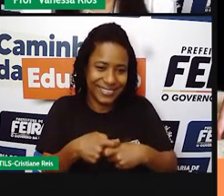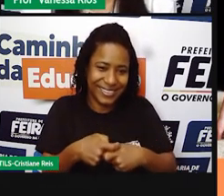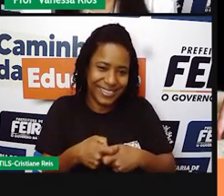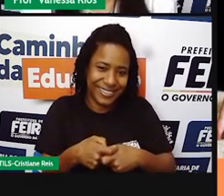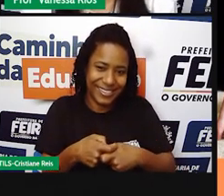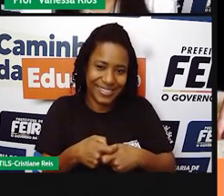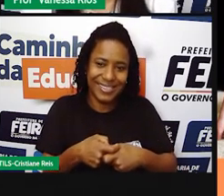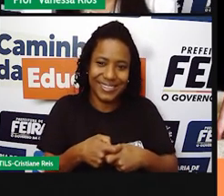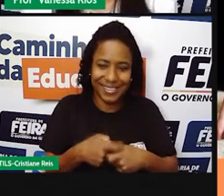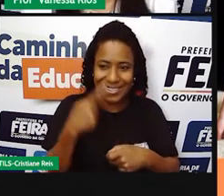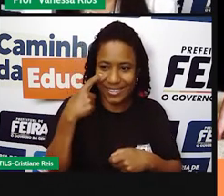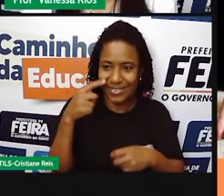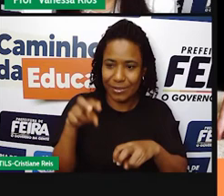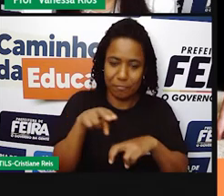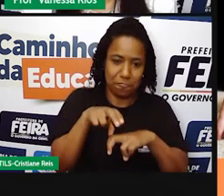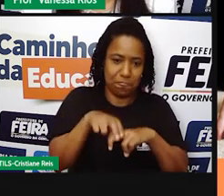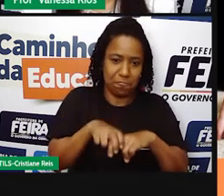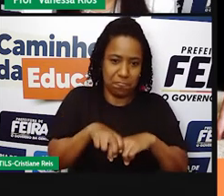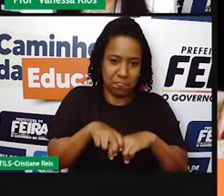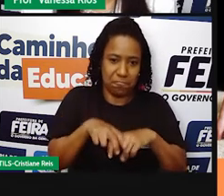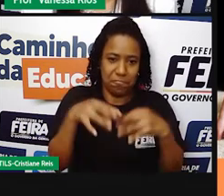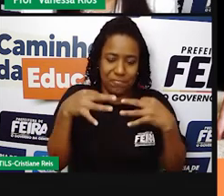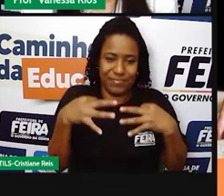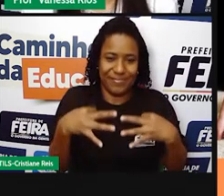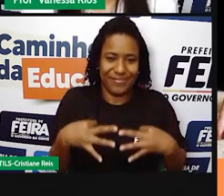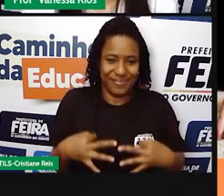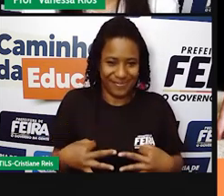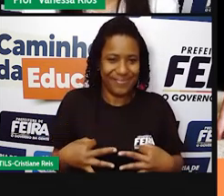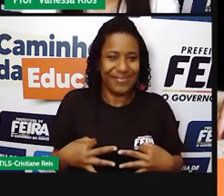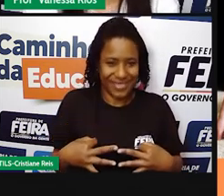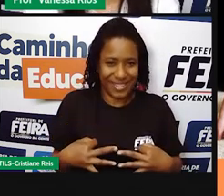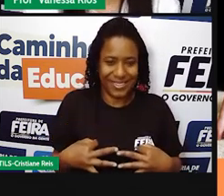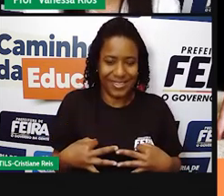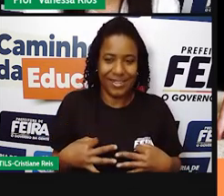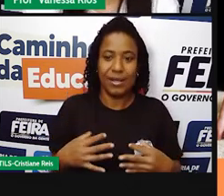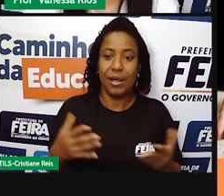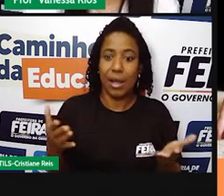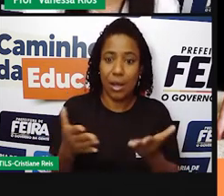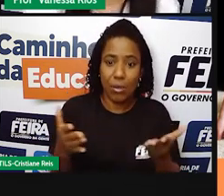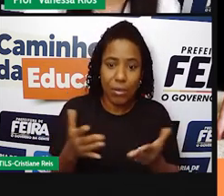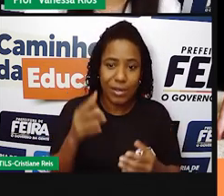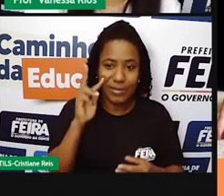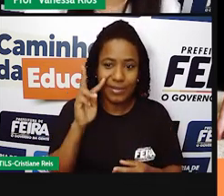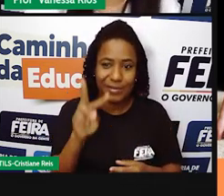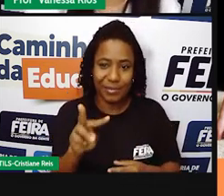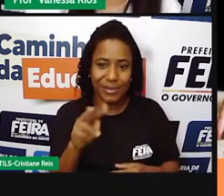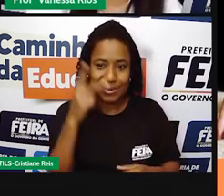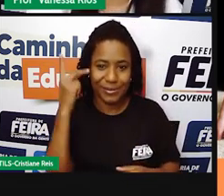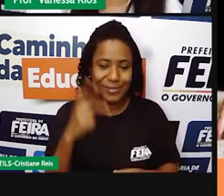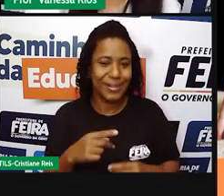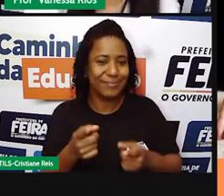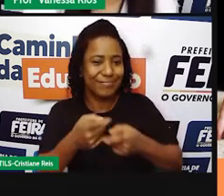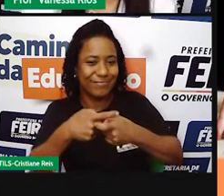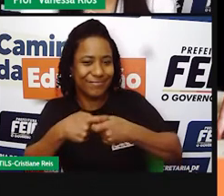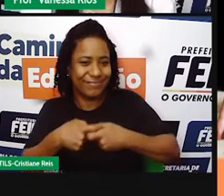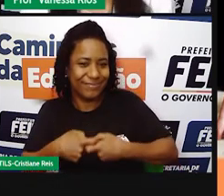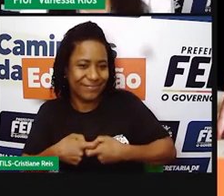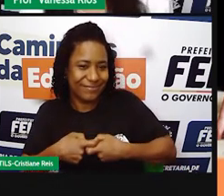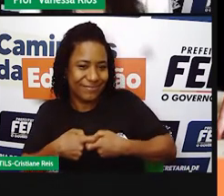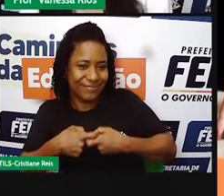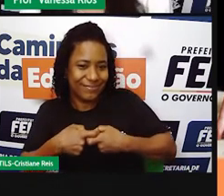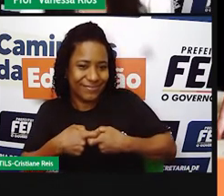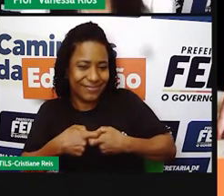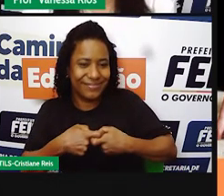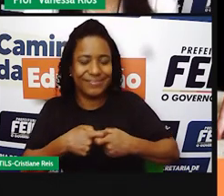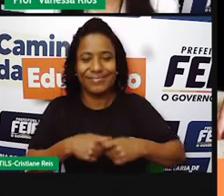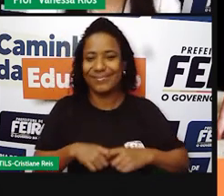estão todos sentadinhos, certinhos, na cadeira. Na foto agora, nas fotos atuais, aí das famílias atuais, estão mais